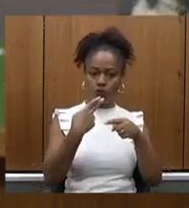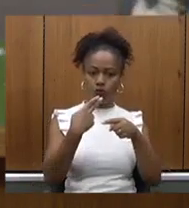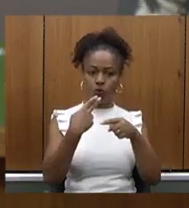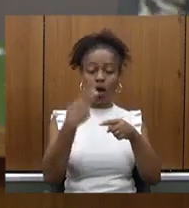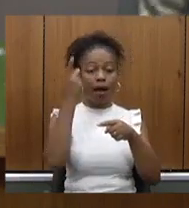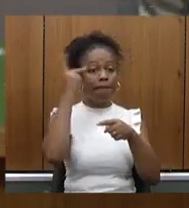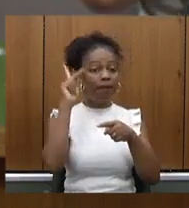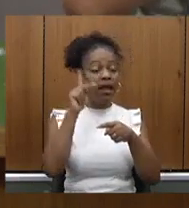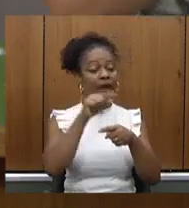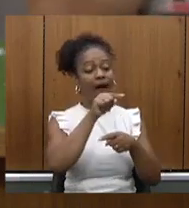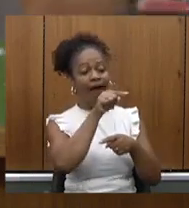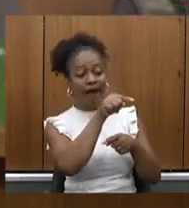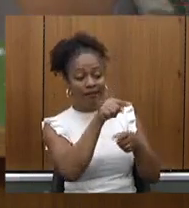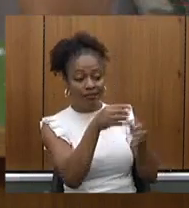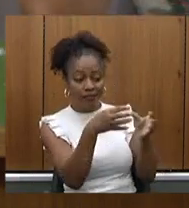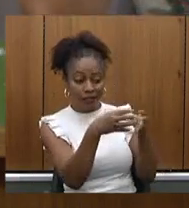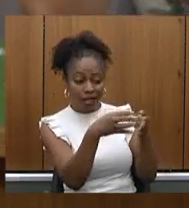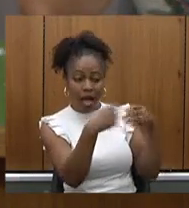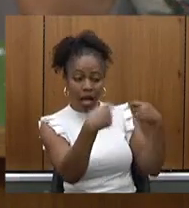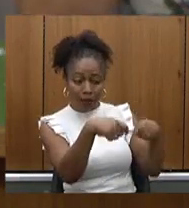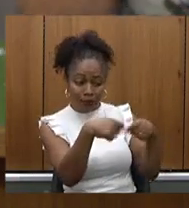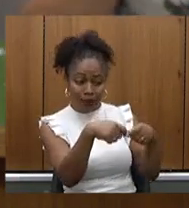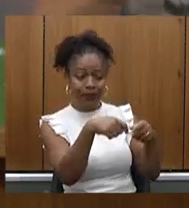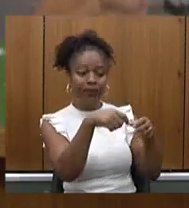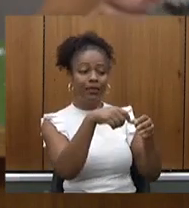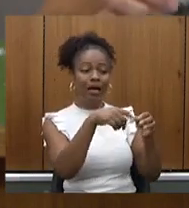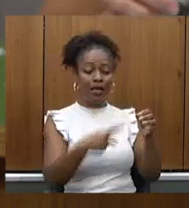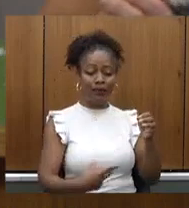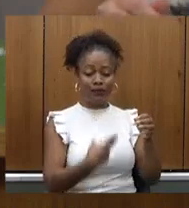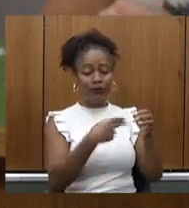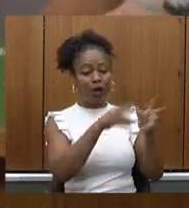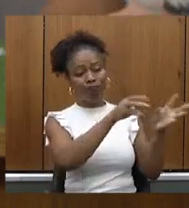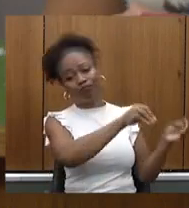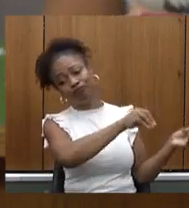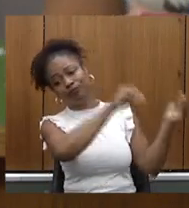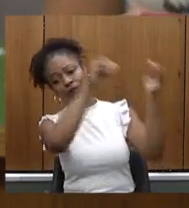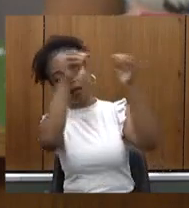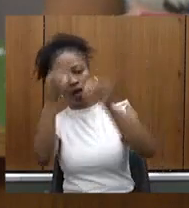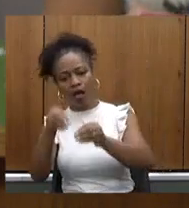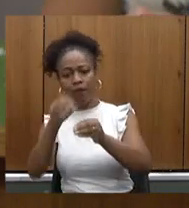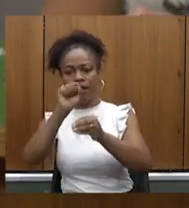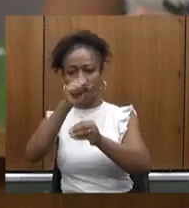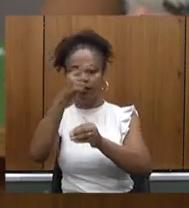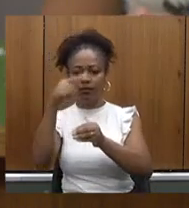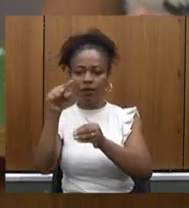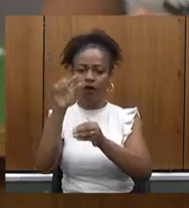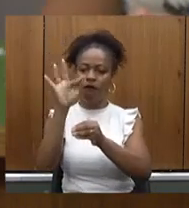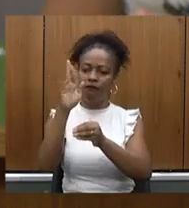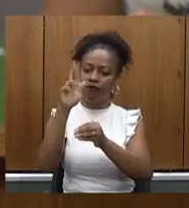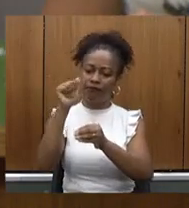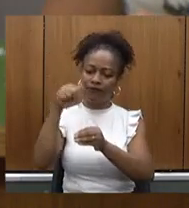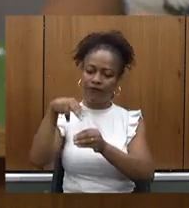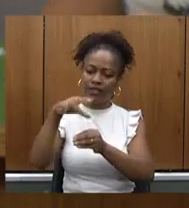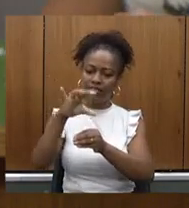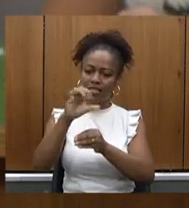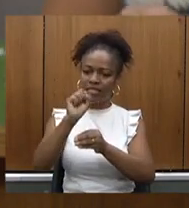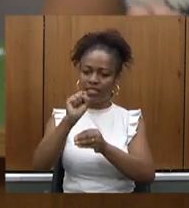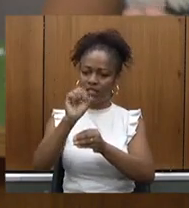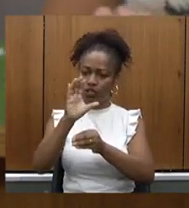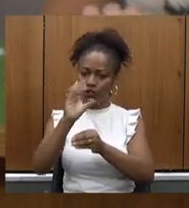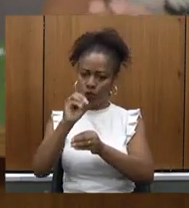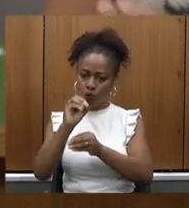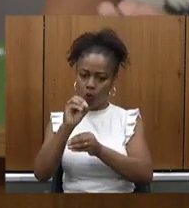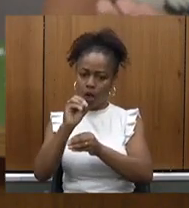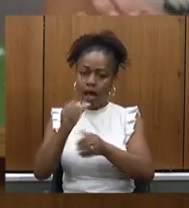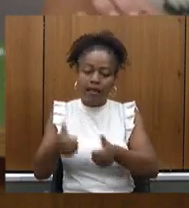as atividades da unidade Santa Lúcia para o Francisco melhorando então a sustentabilidade a sustentabilidade